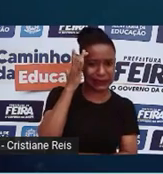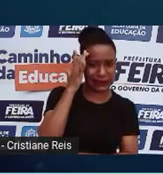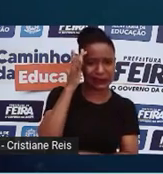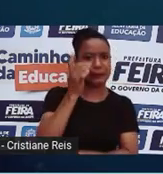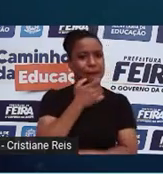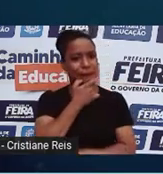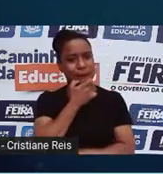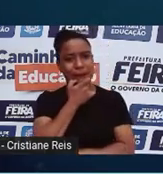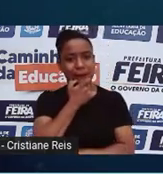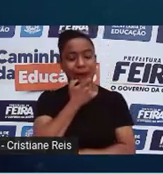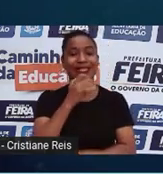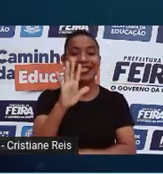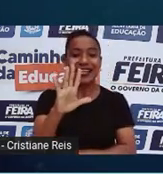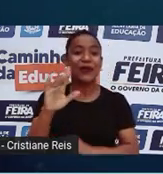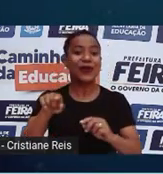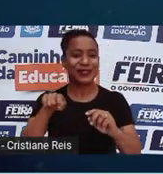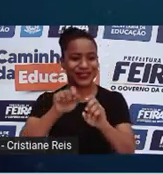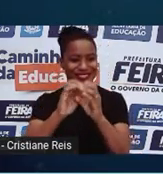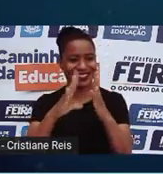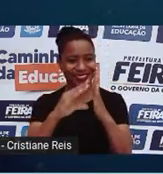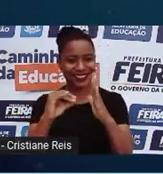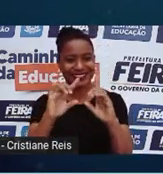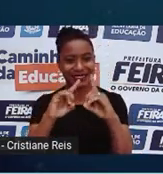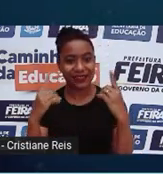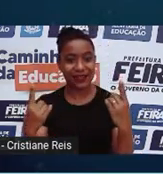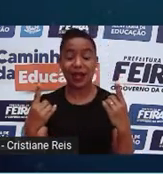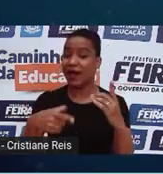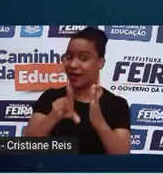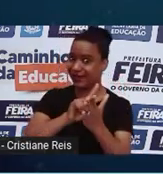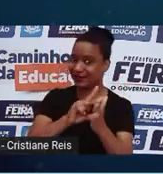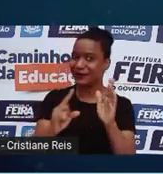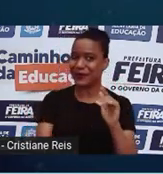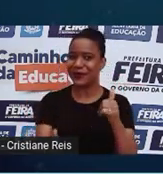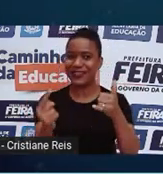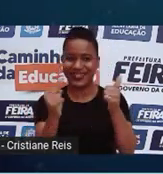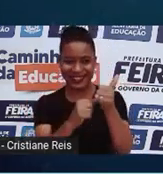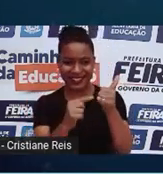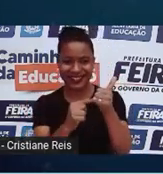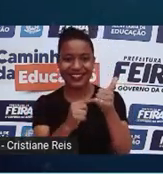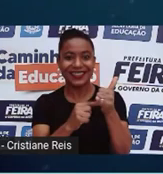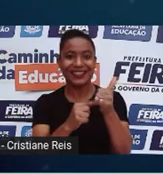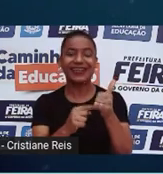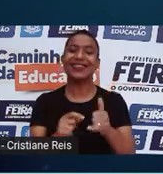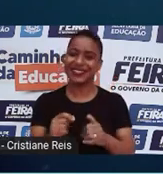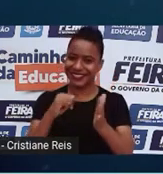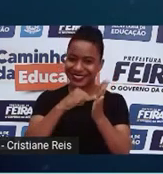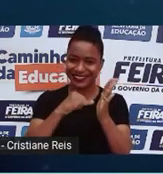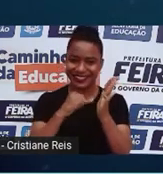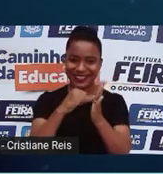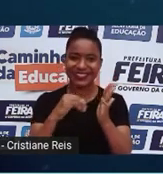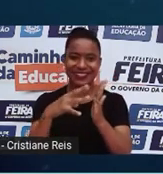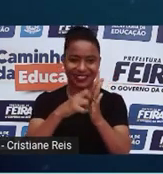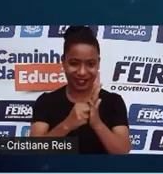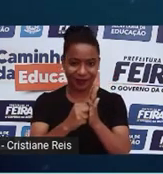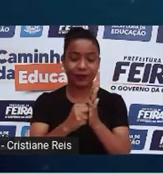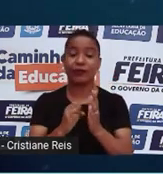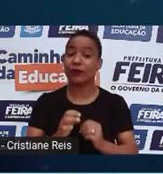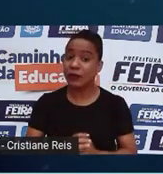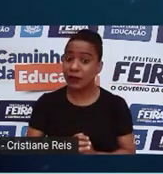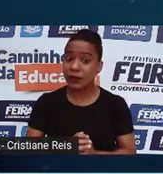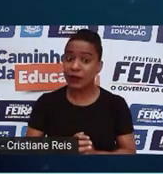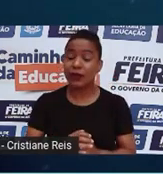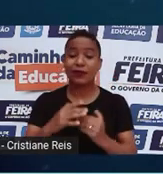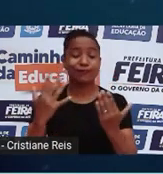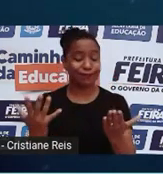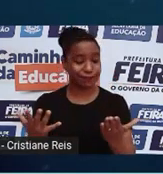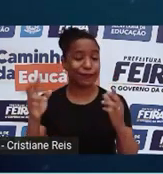começar, aproveite para se inscrever no canal e ativar o sininho para ficar por dentro de tudo o que rola por aqui. Clonagem sempre foi um assunto muito